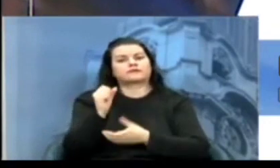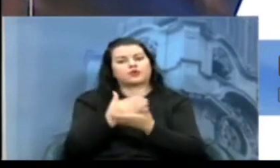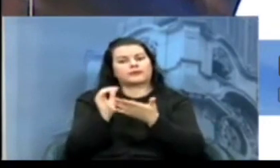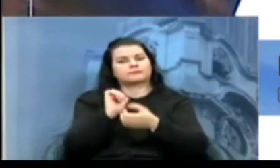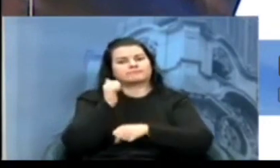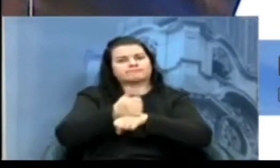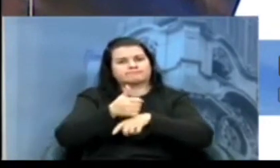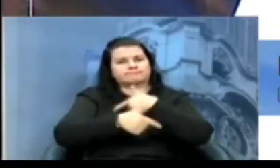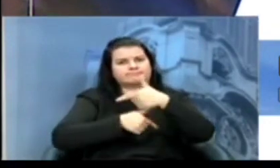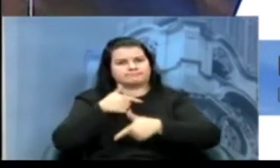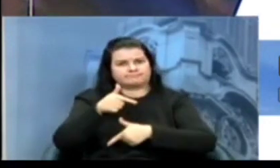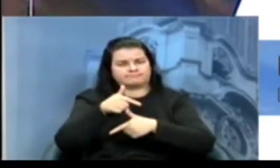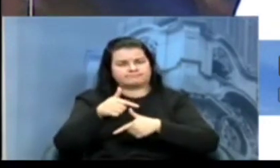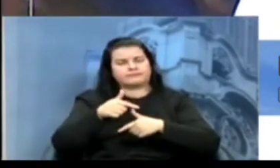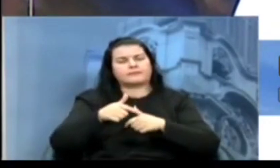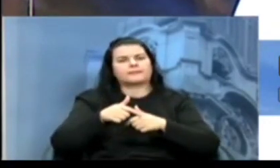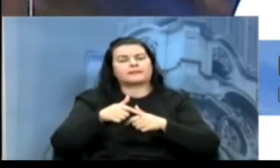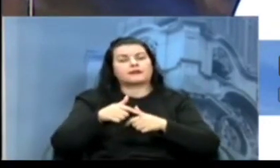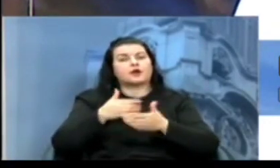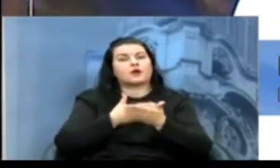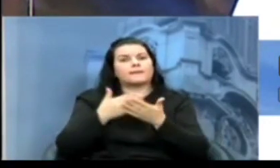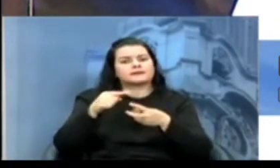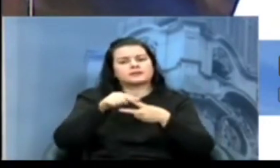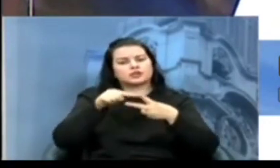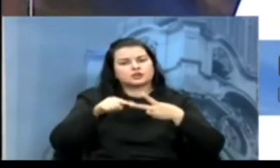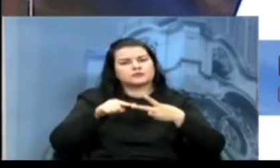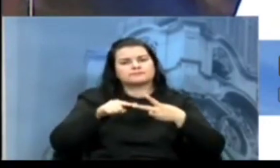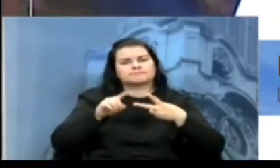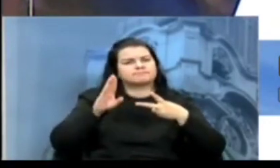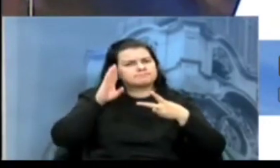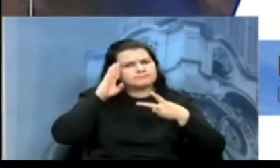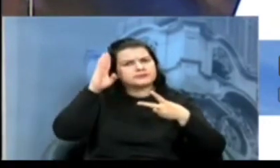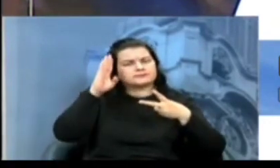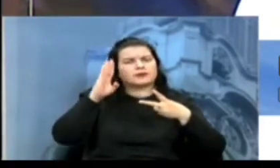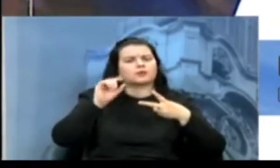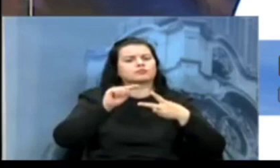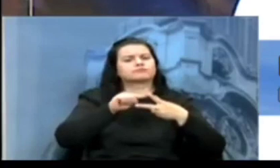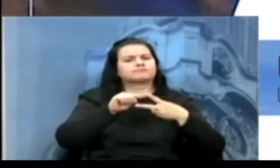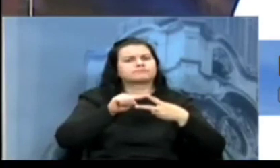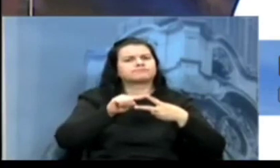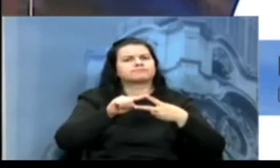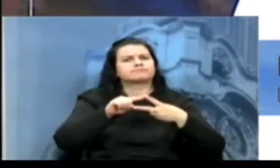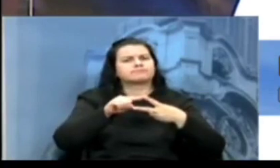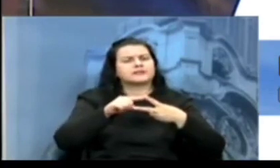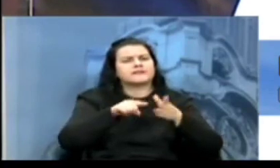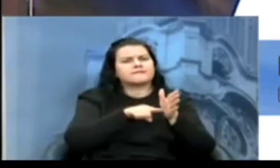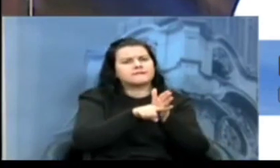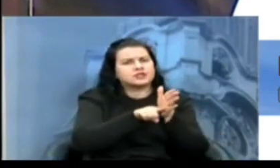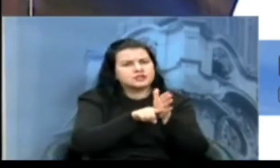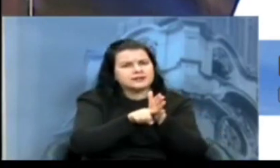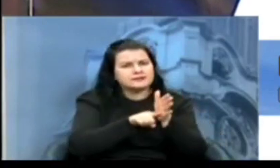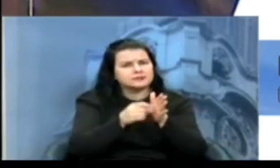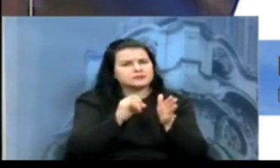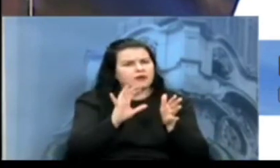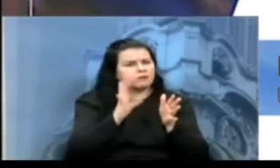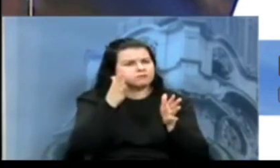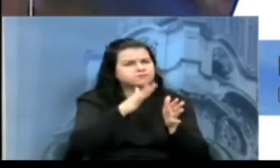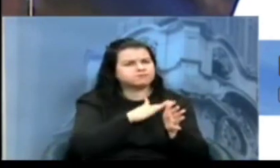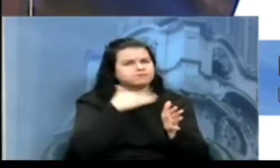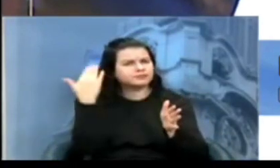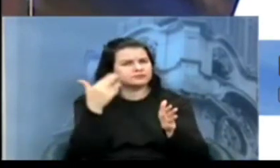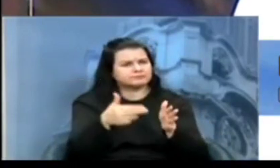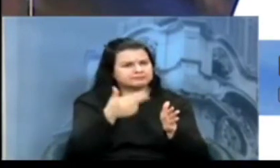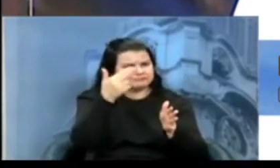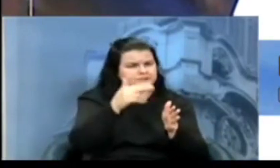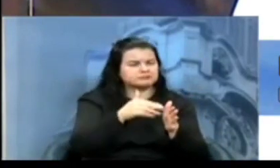foco máximo em dois planos de atuação. Aprimoramento da investigação qualificada de homicídios para aumento dos